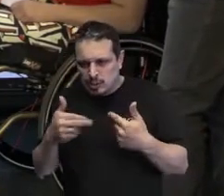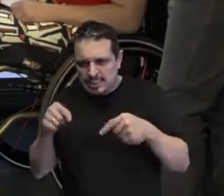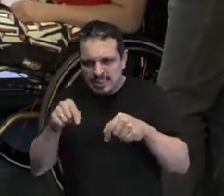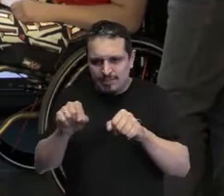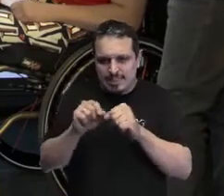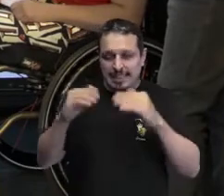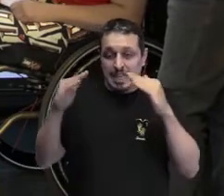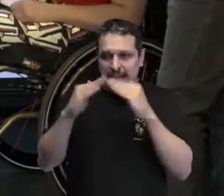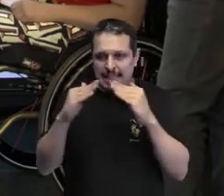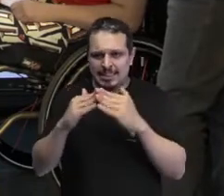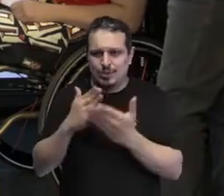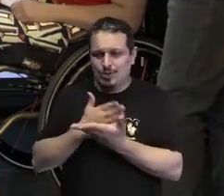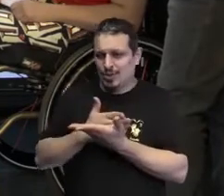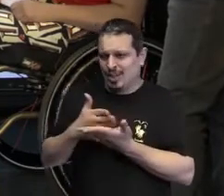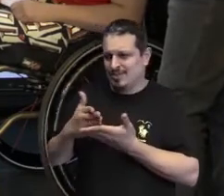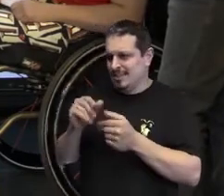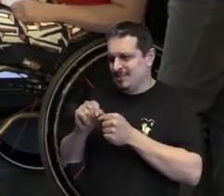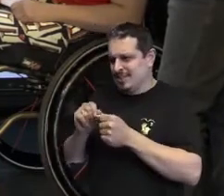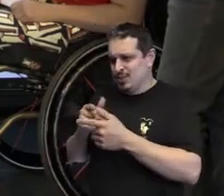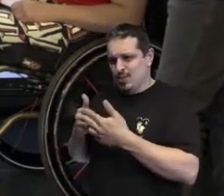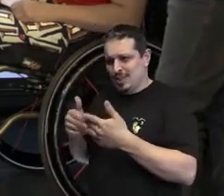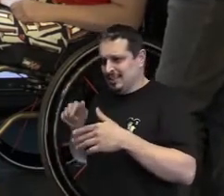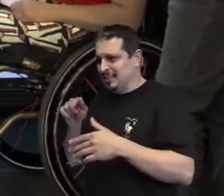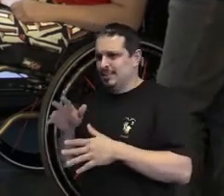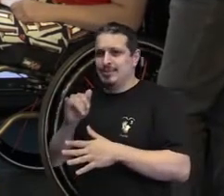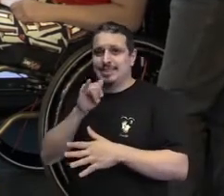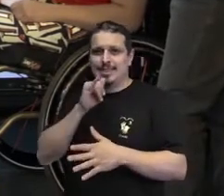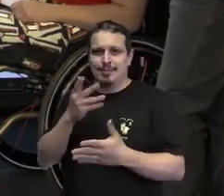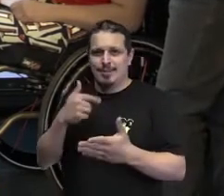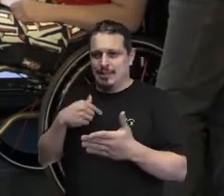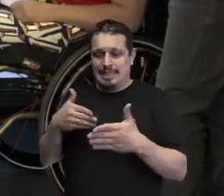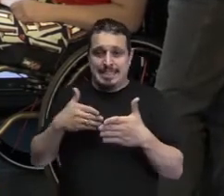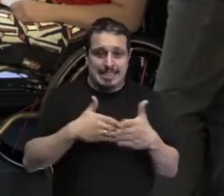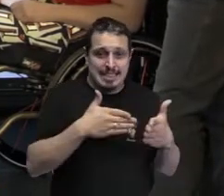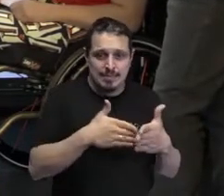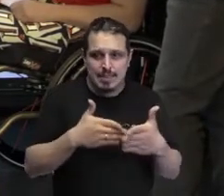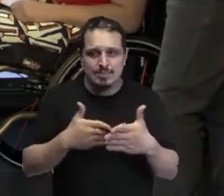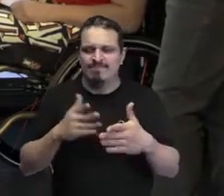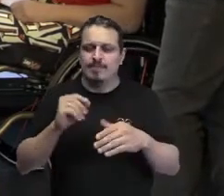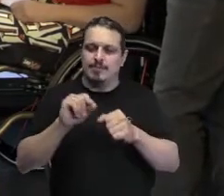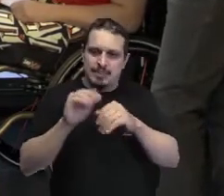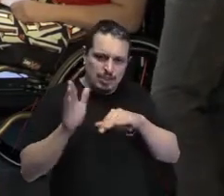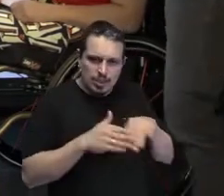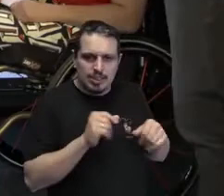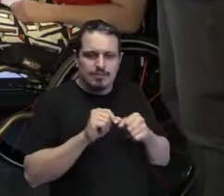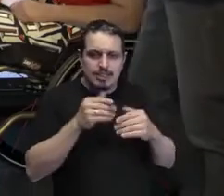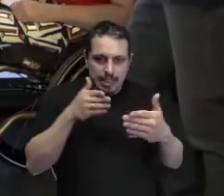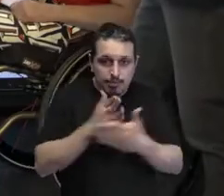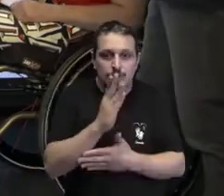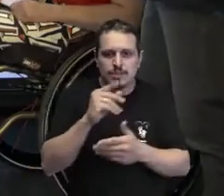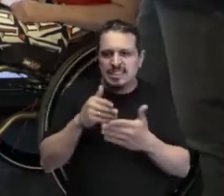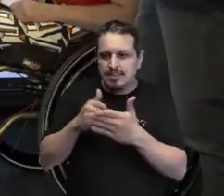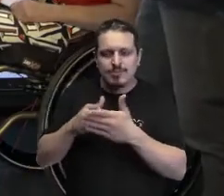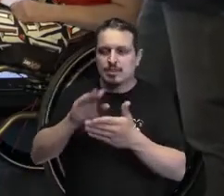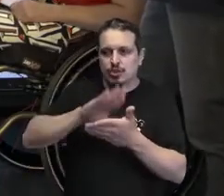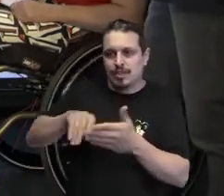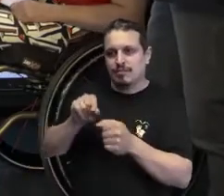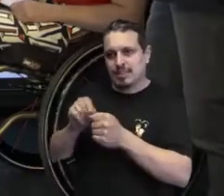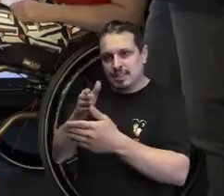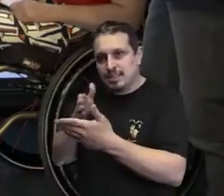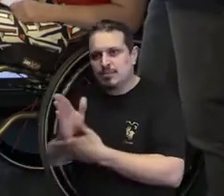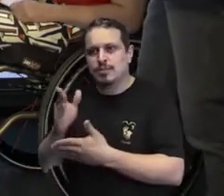cedo. Porque a filha da minha mãe é da área jurídica, por exemplo. Então, todo mundo é ou advogado, ou é concluído